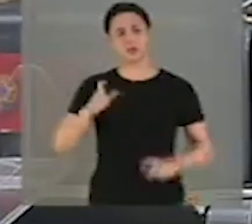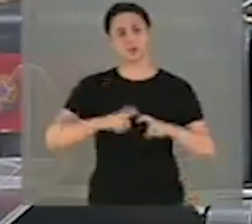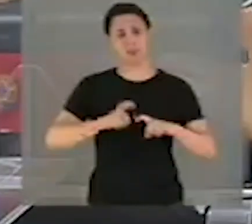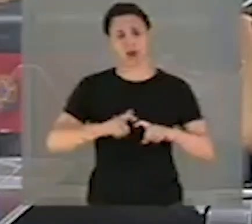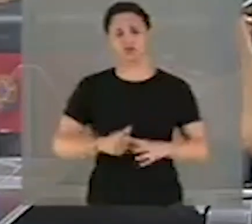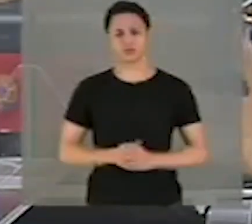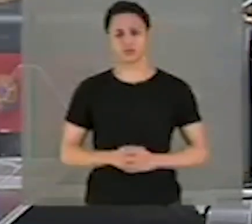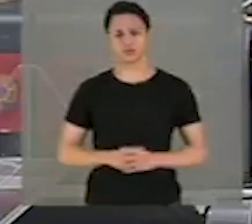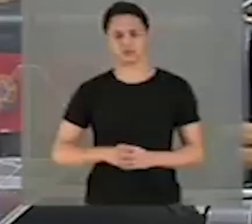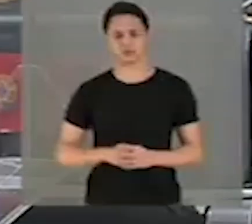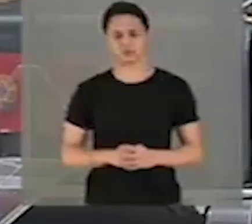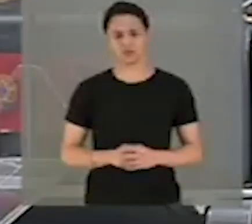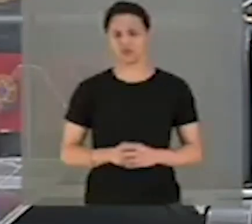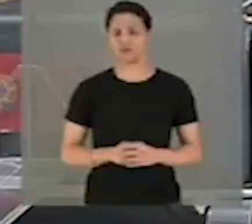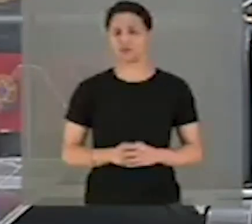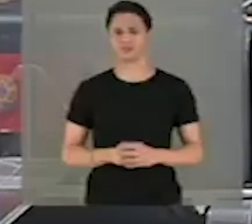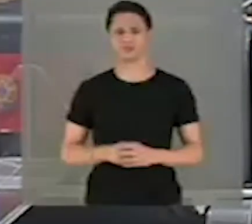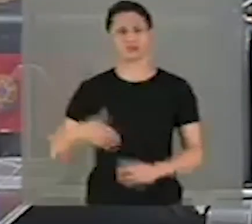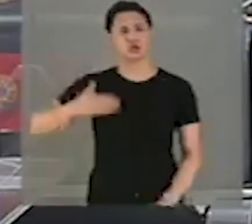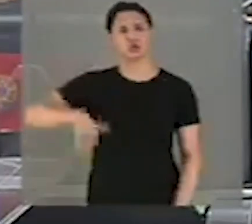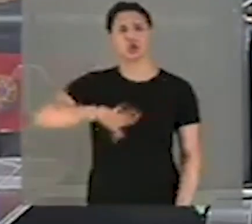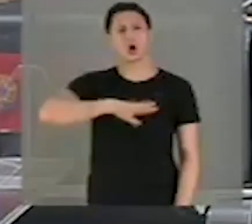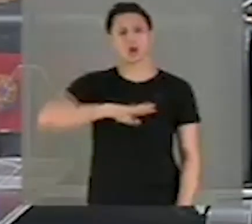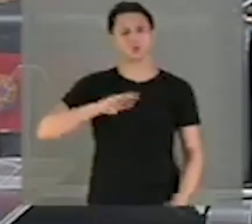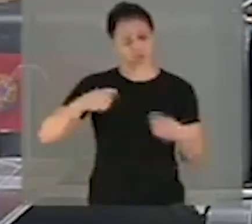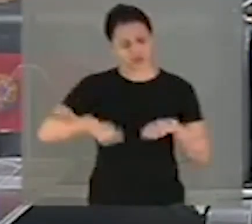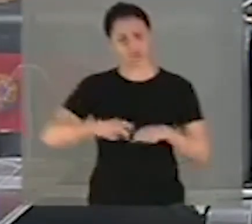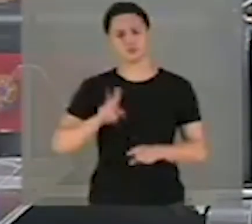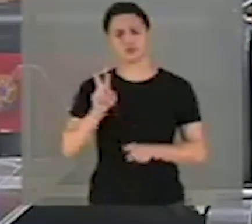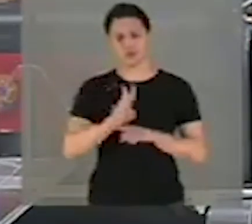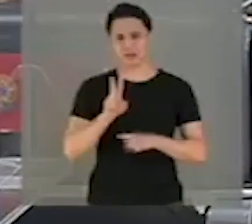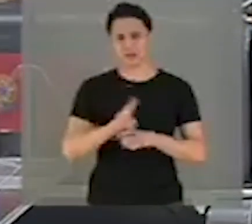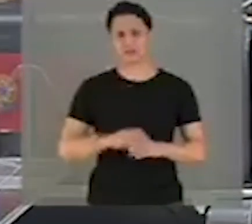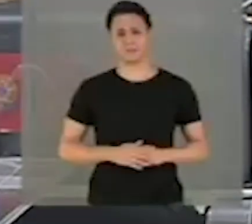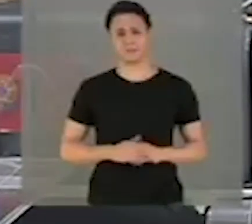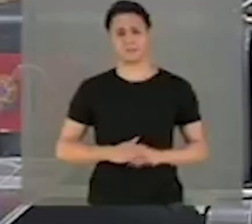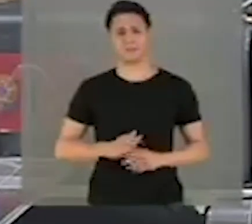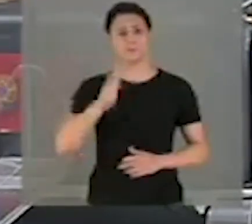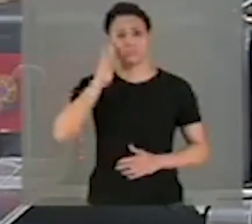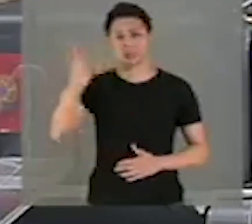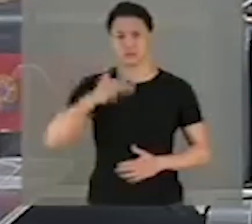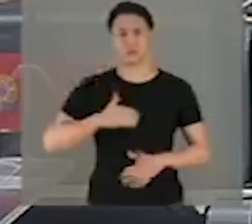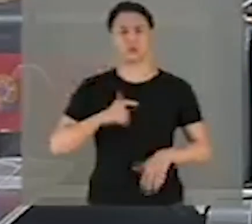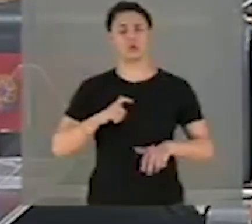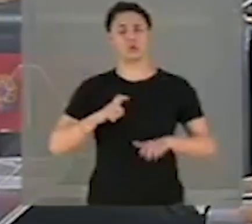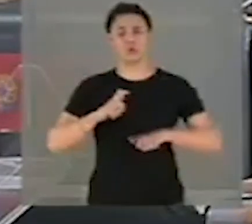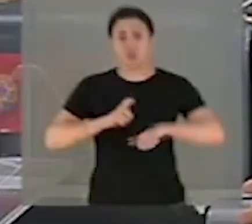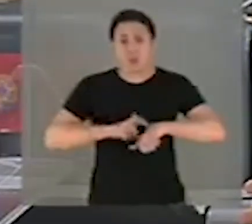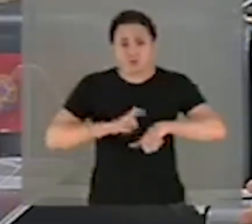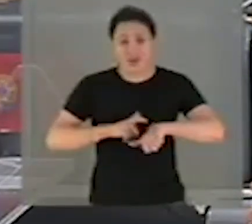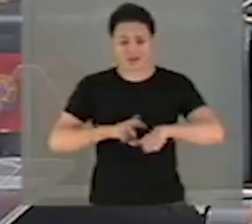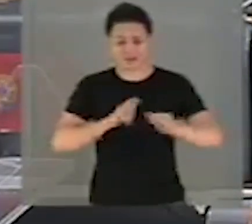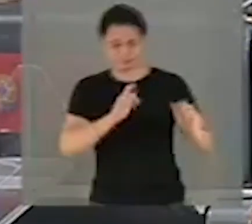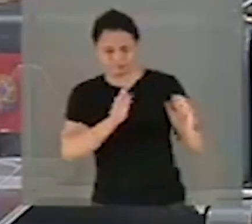O que todos nós devemos defender, especialmente em um momento de crise,